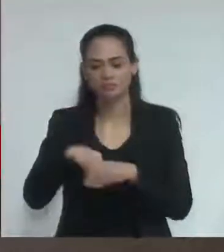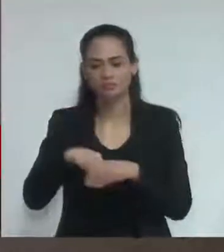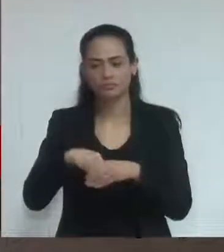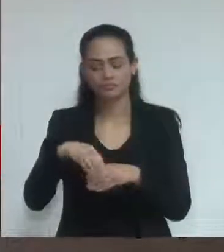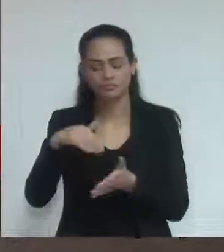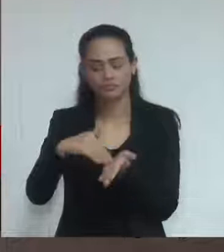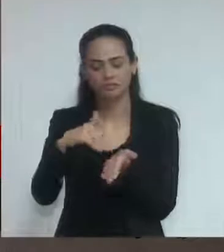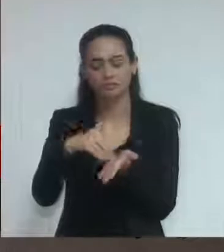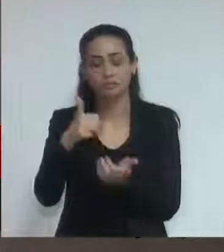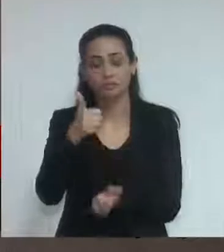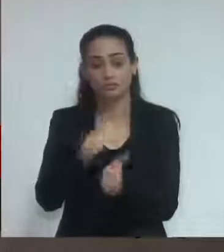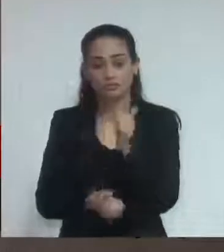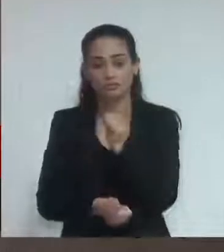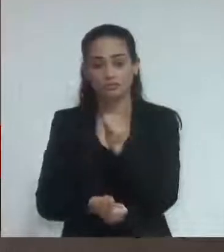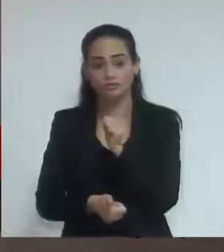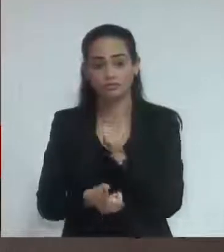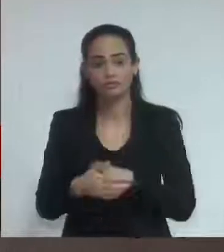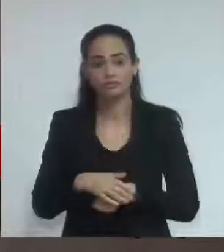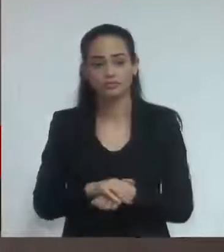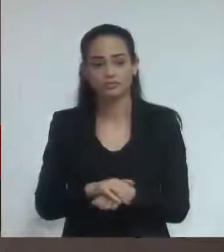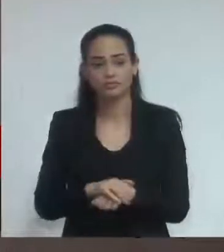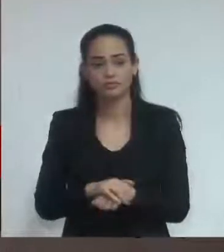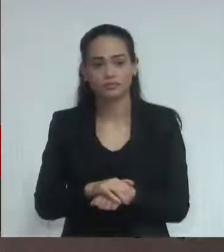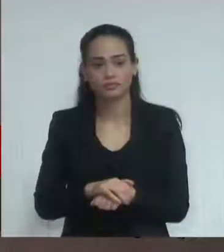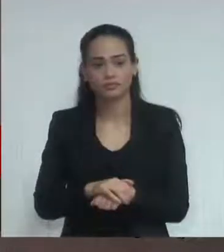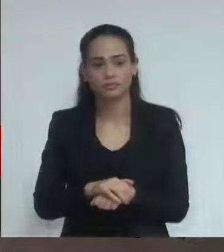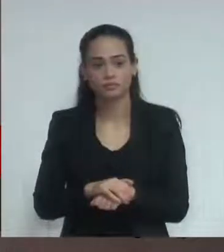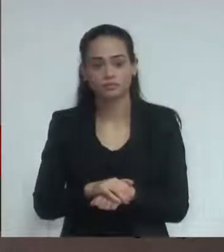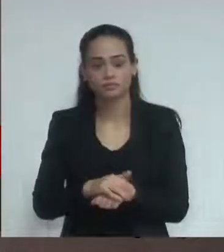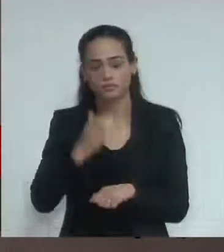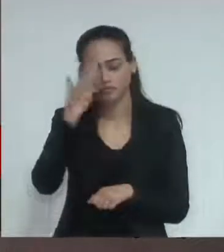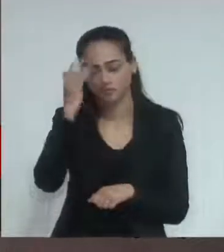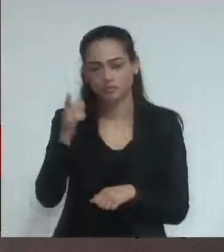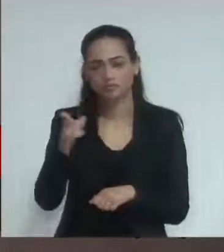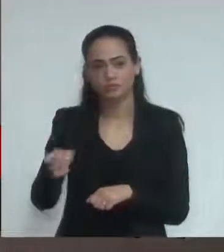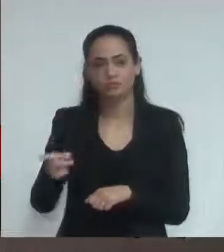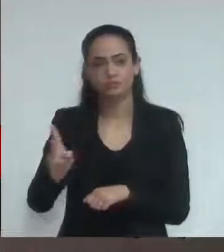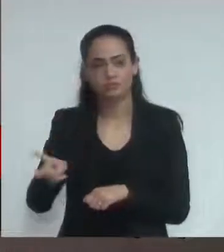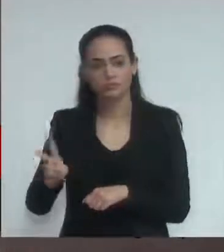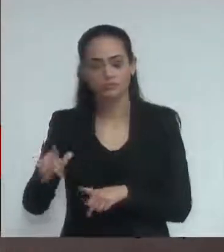com certeza vai desempenhar o mesmo serviço que tem desempenhado na frente da Secretaria de Habitação.